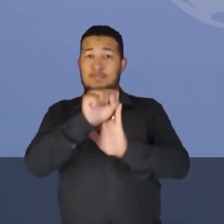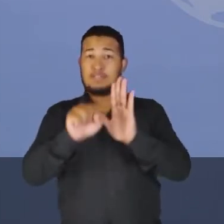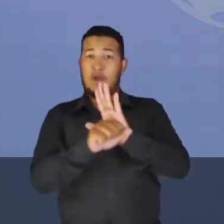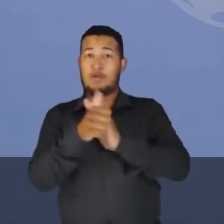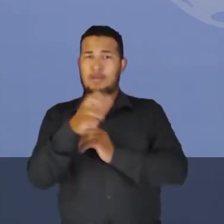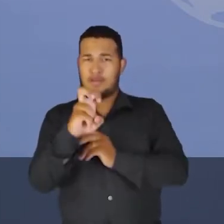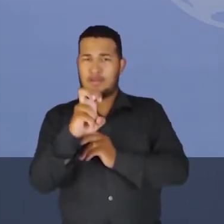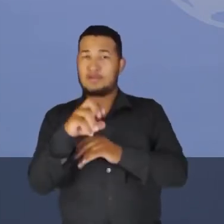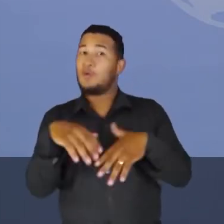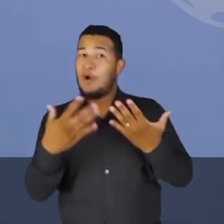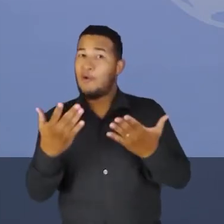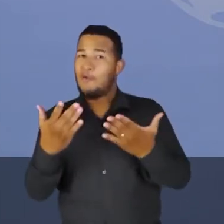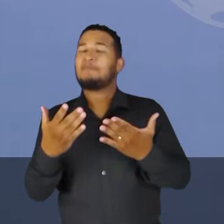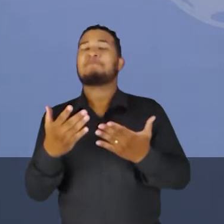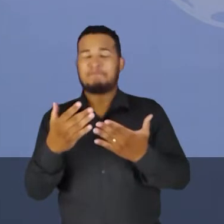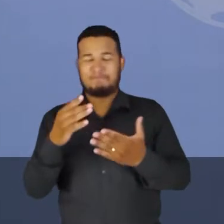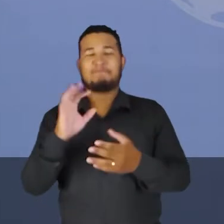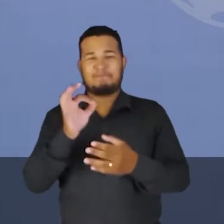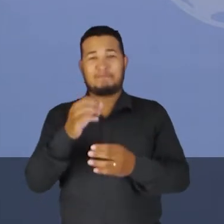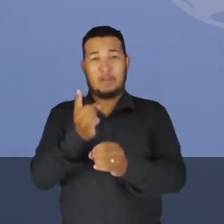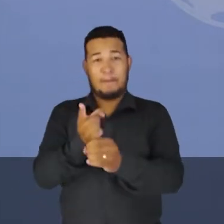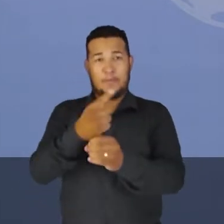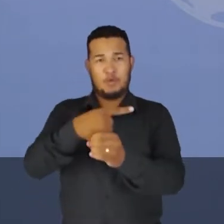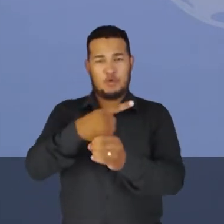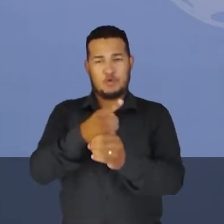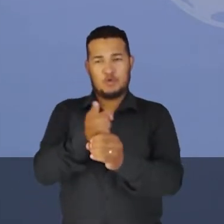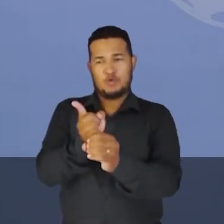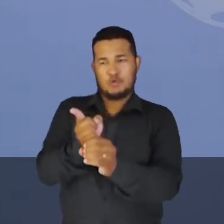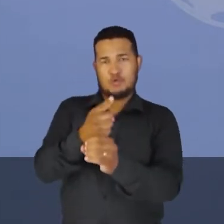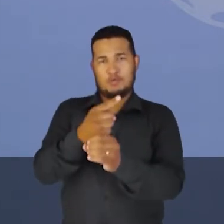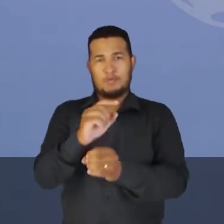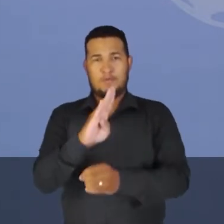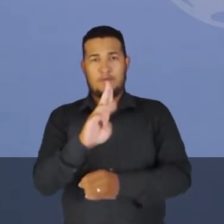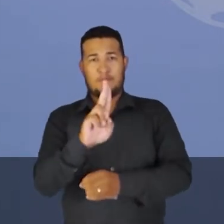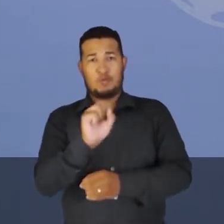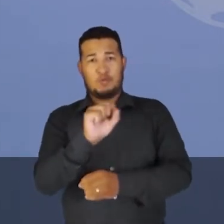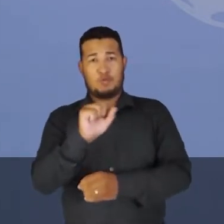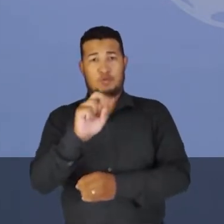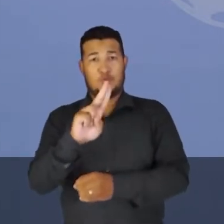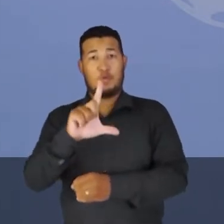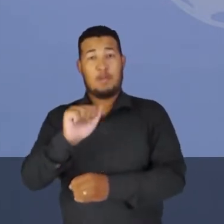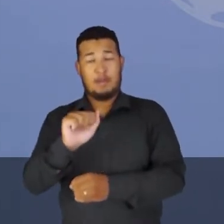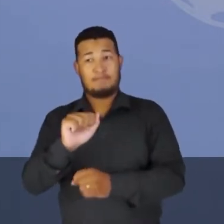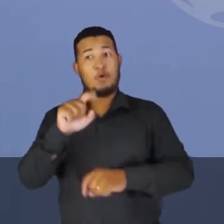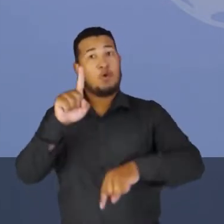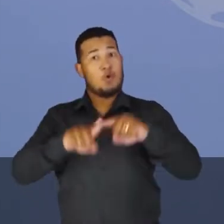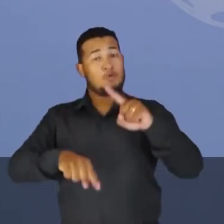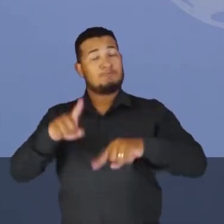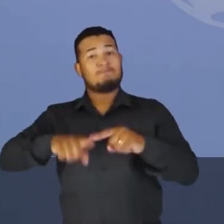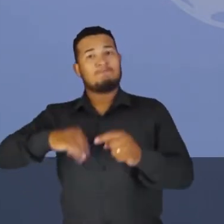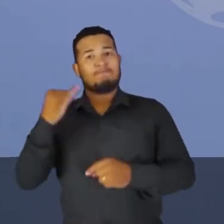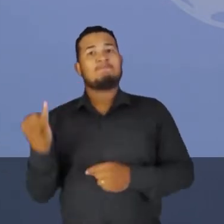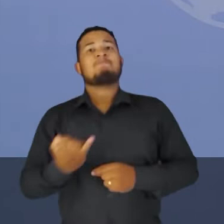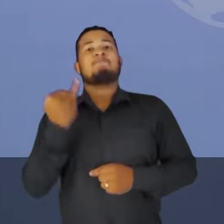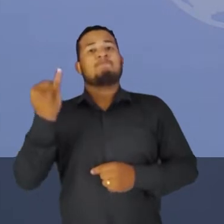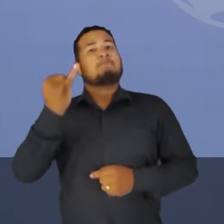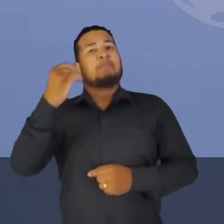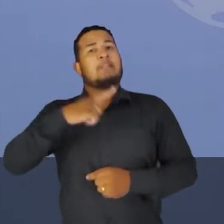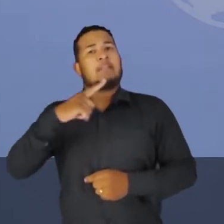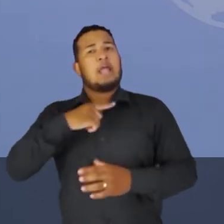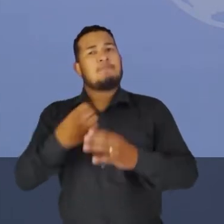instrumento é esse? É a bússola. Exatamente a bússola. Esse instrumento tão importante, ele vem